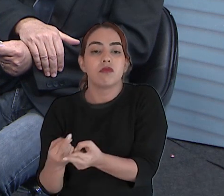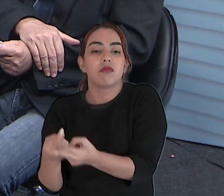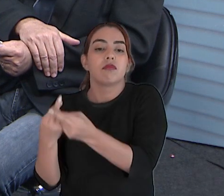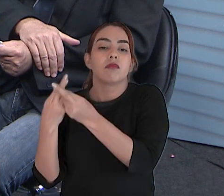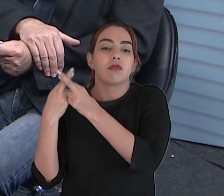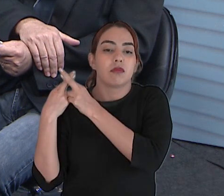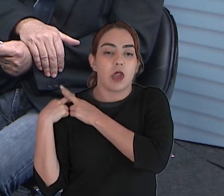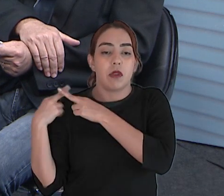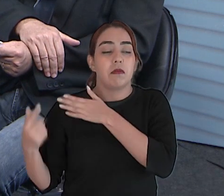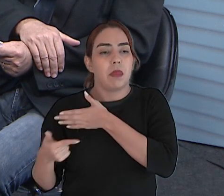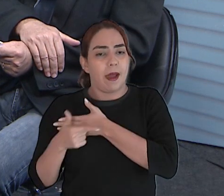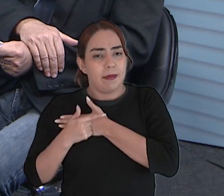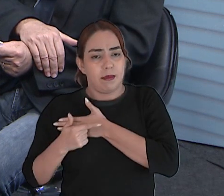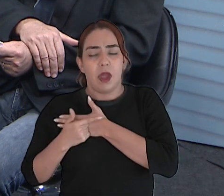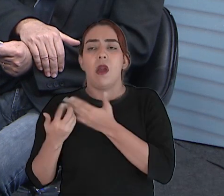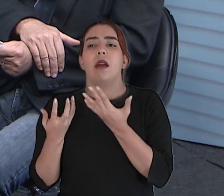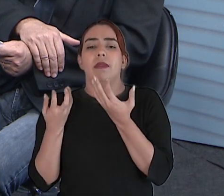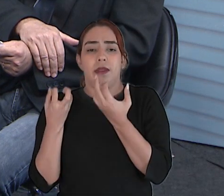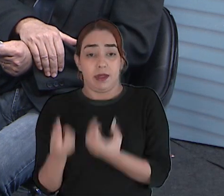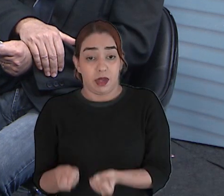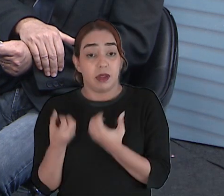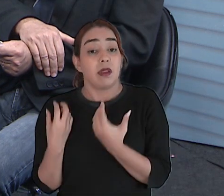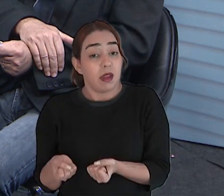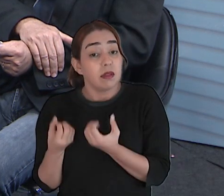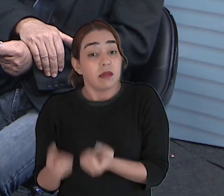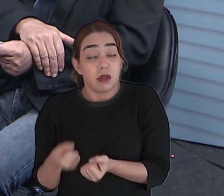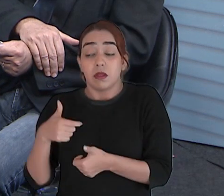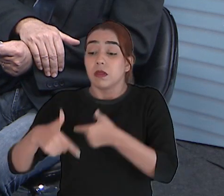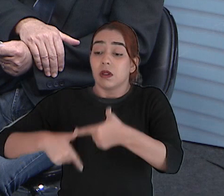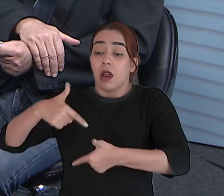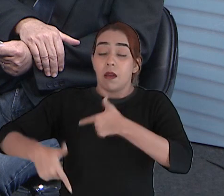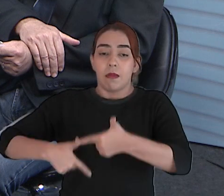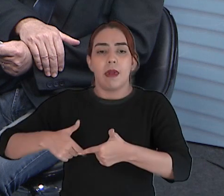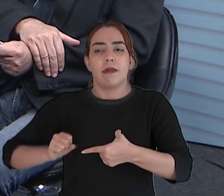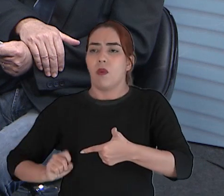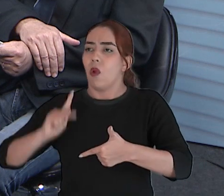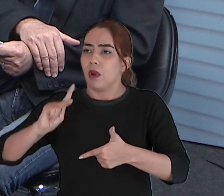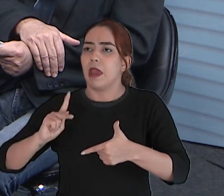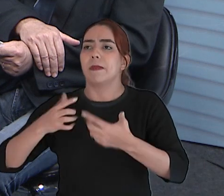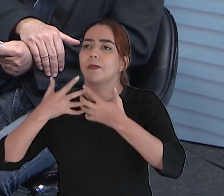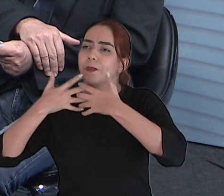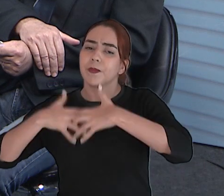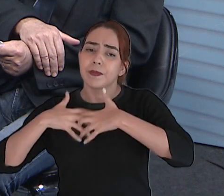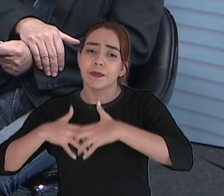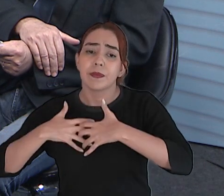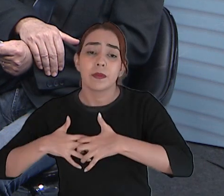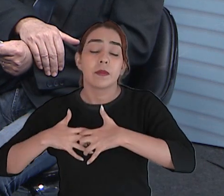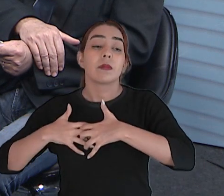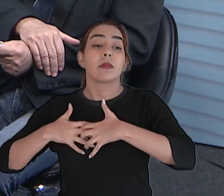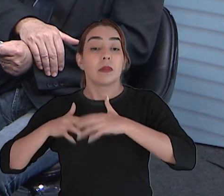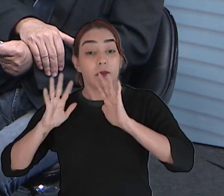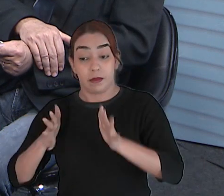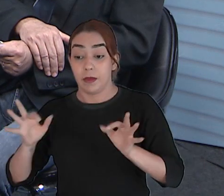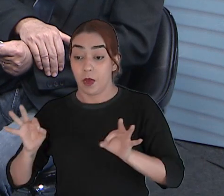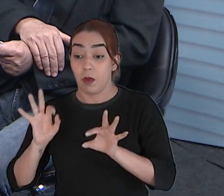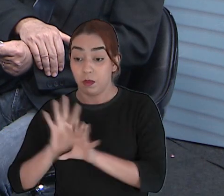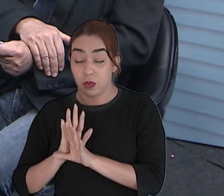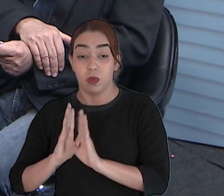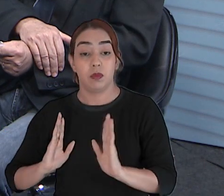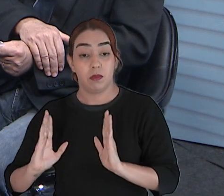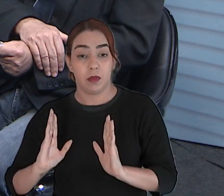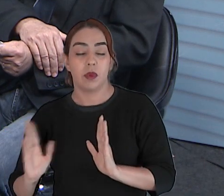lá, com os compromissos que foram colocados para que a gente... O desafio que veio para a gente. E voltei para a Câmara